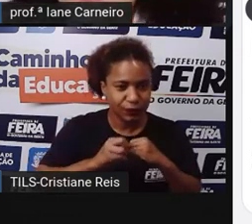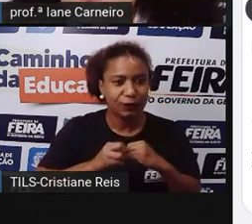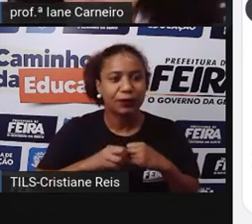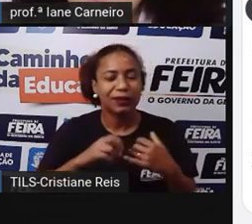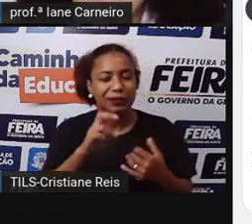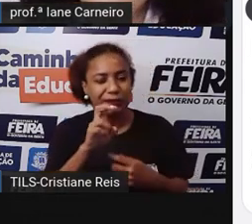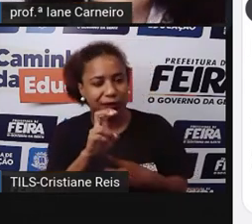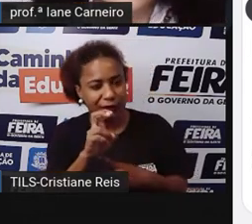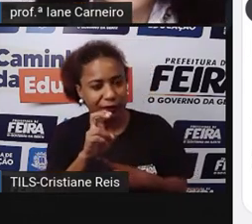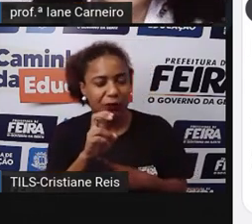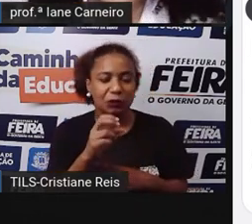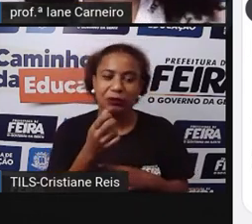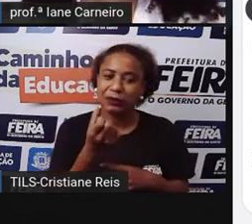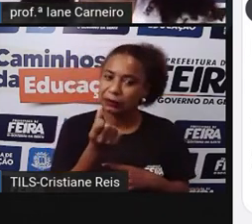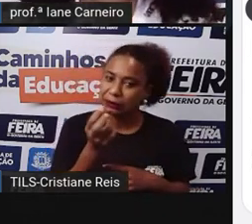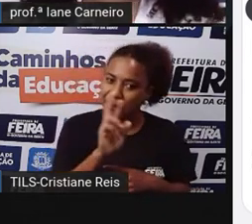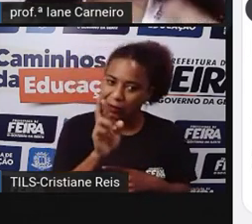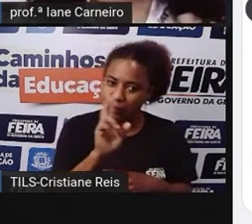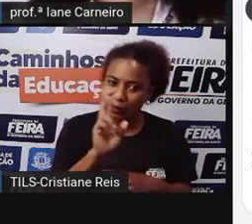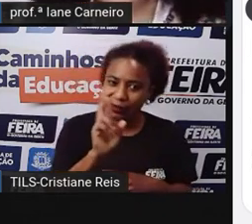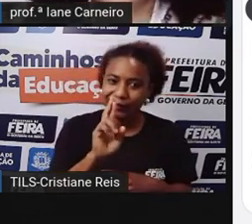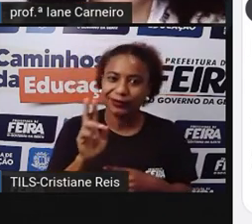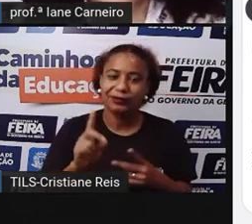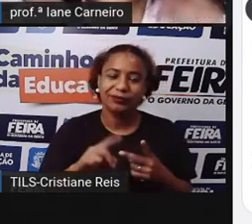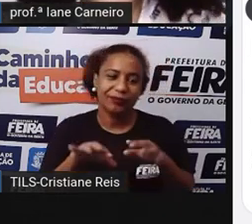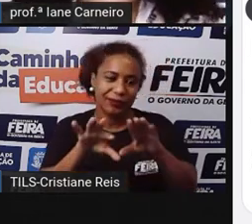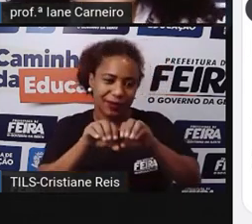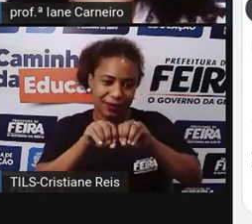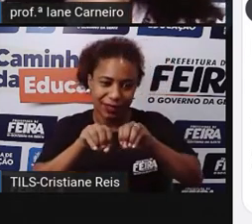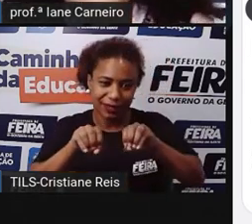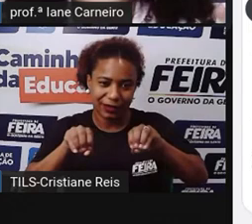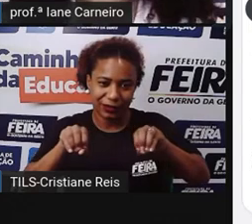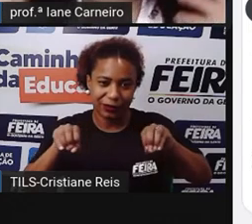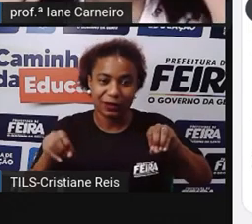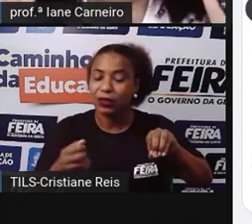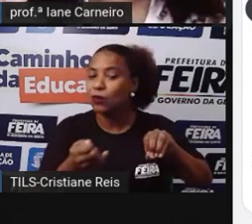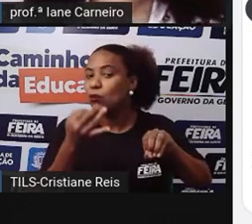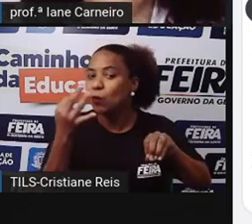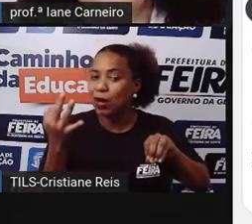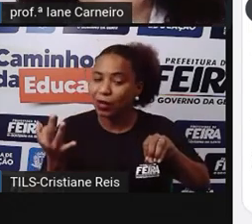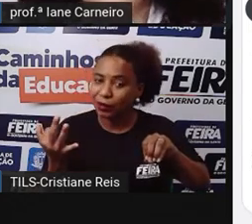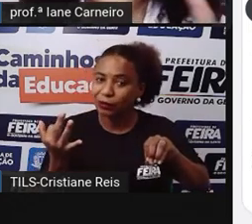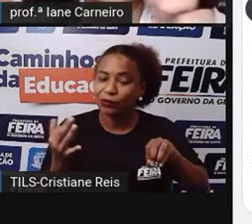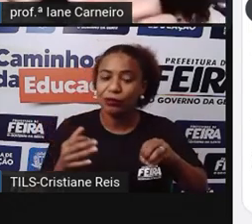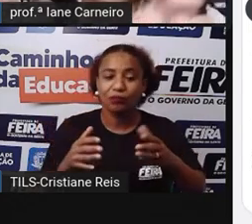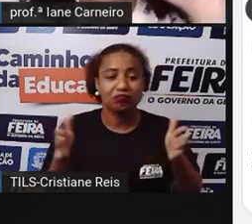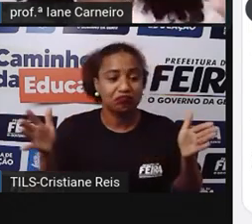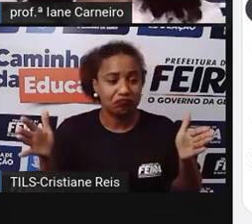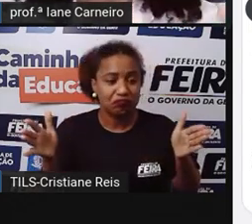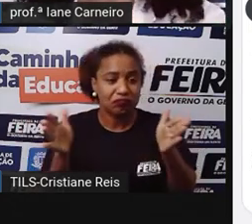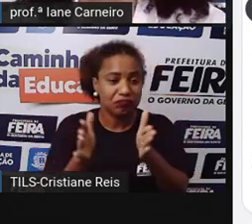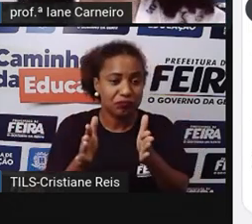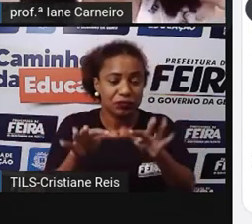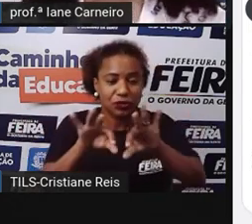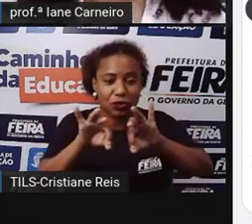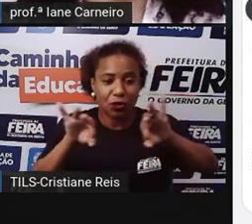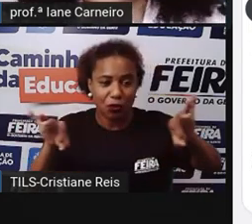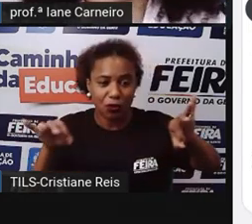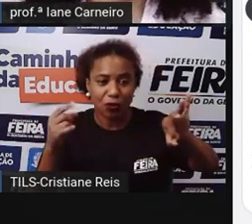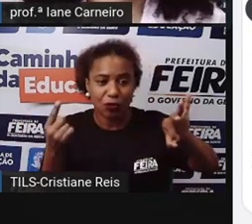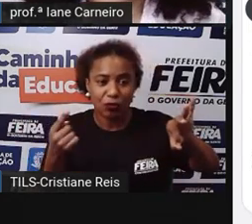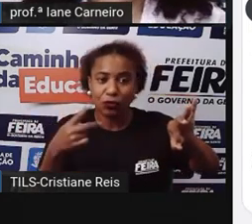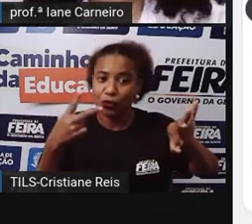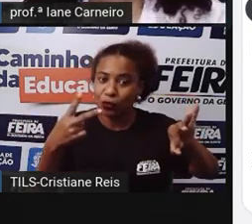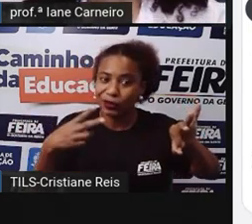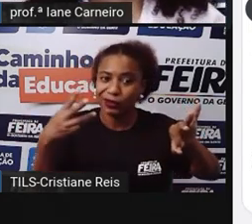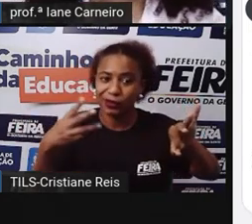seis reais o quilo Né? A linguiça Vai depender da quantidade De linguiça Que você vai querer comprar Se for só um pedacinho Ou se for Né?